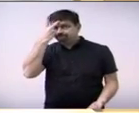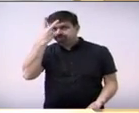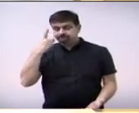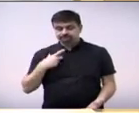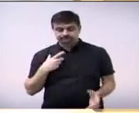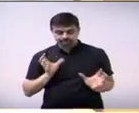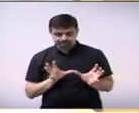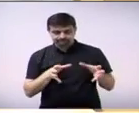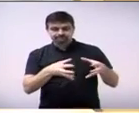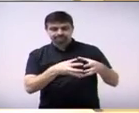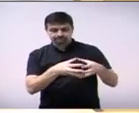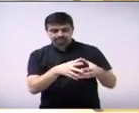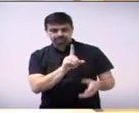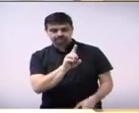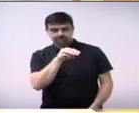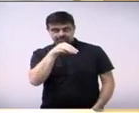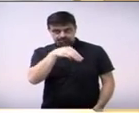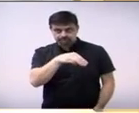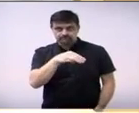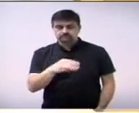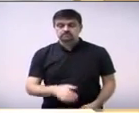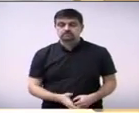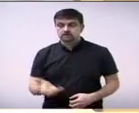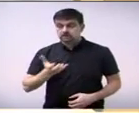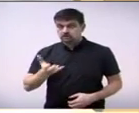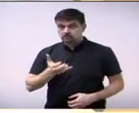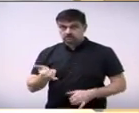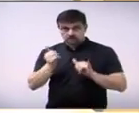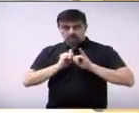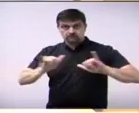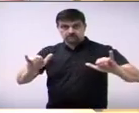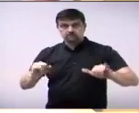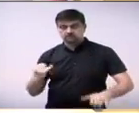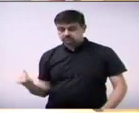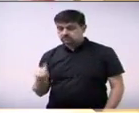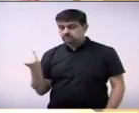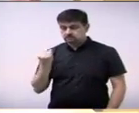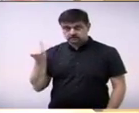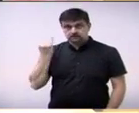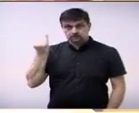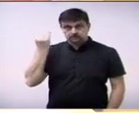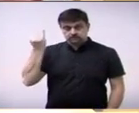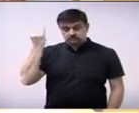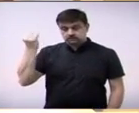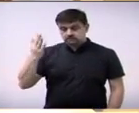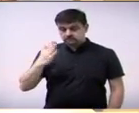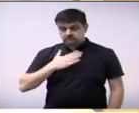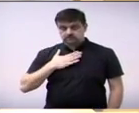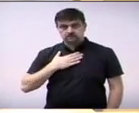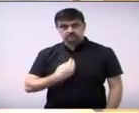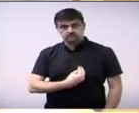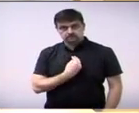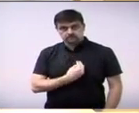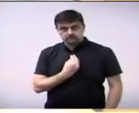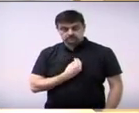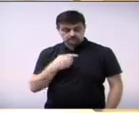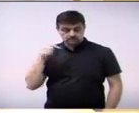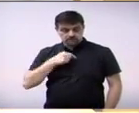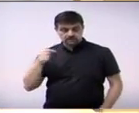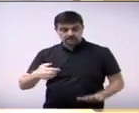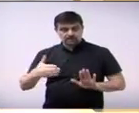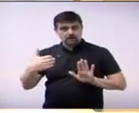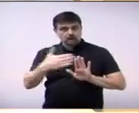também deixar frisado da importância que foi o Congresso ter votado a mini-reforma, no qual